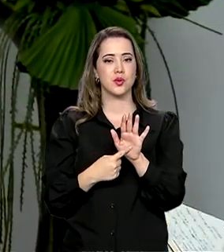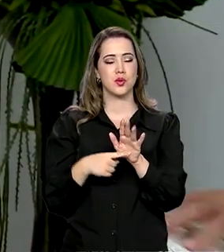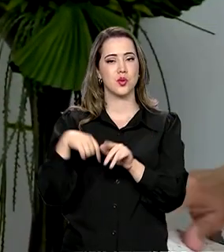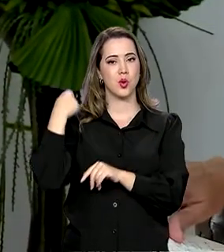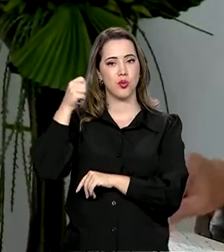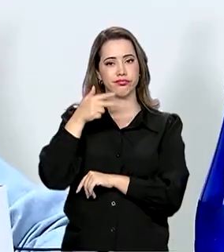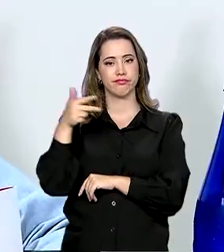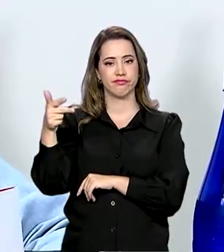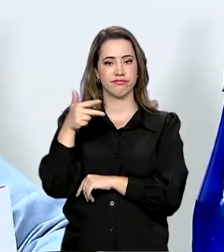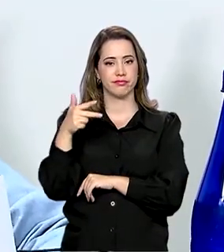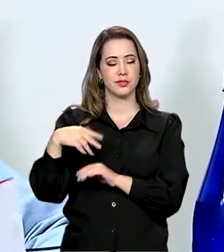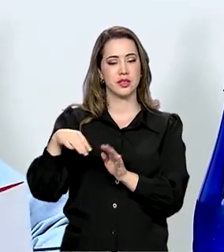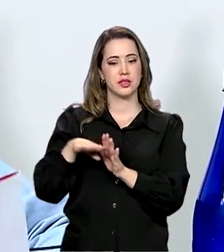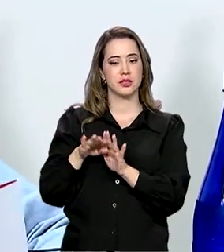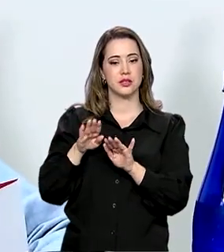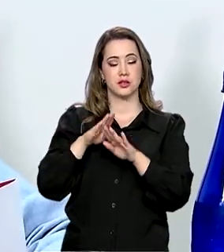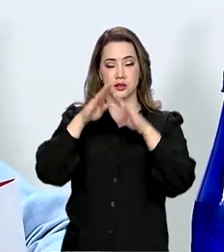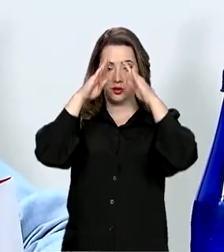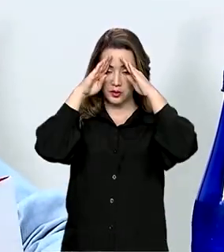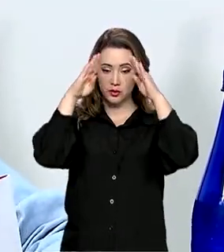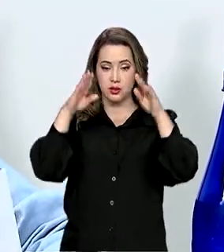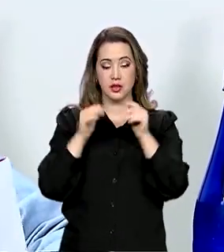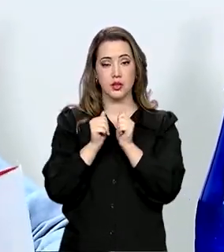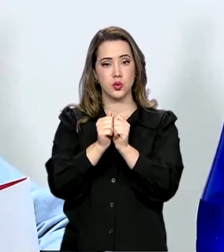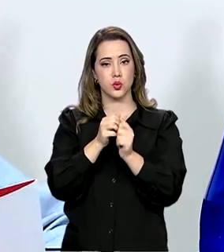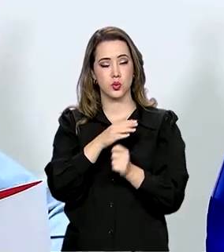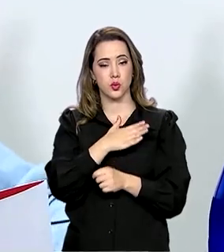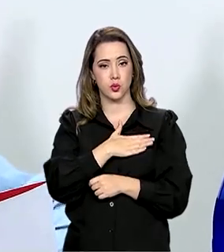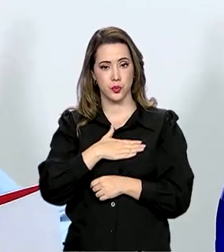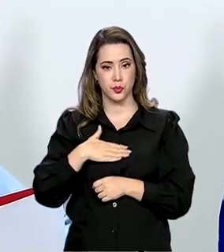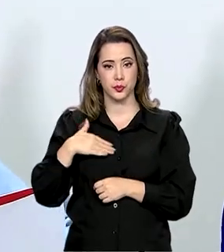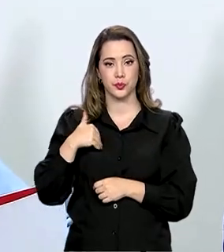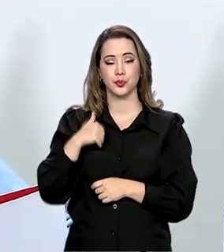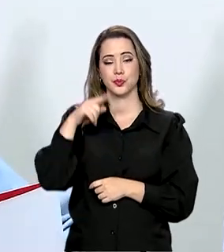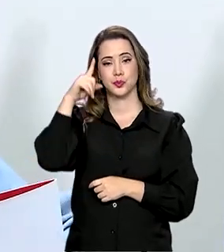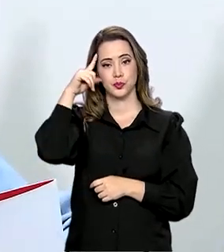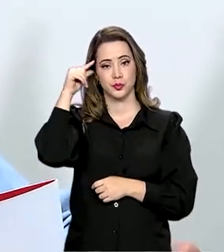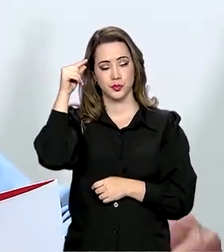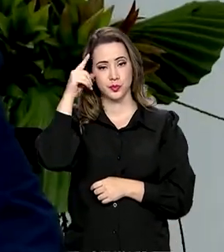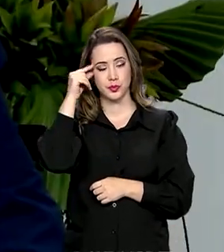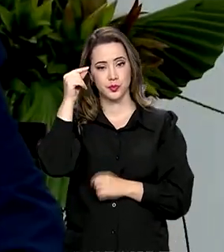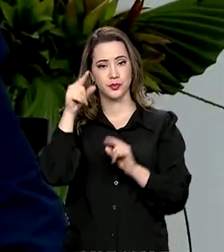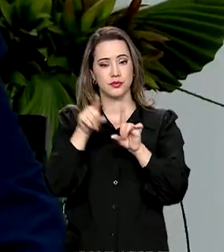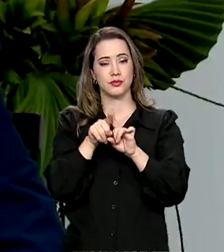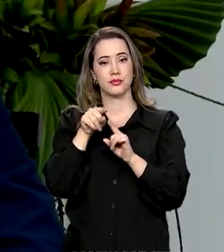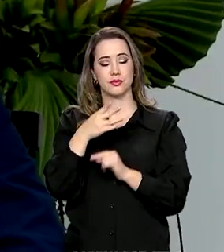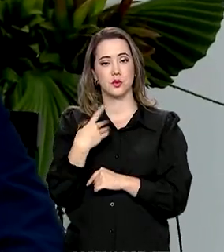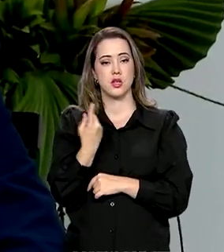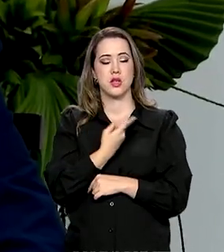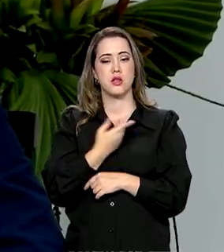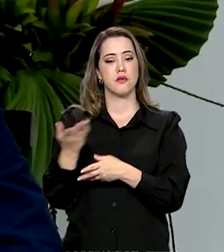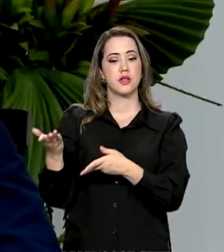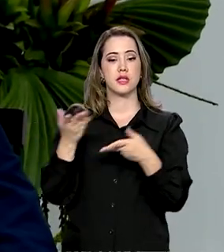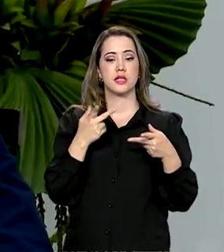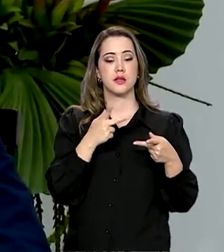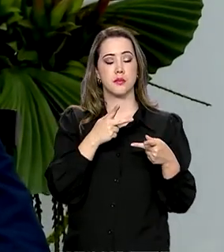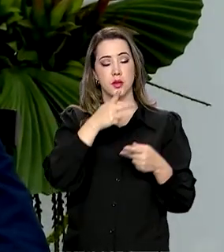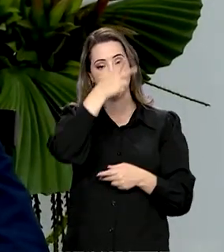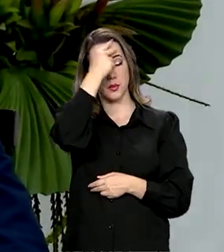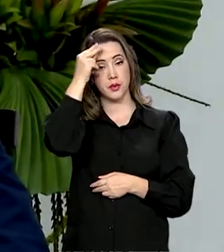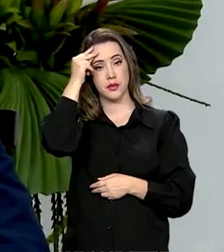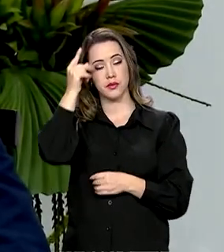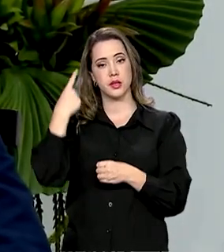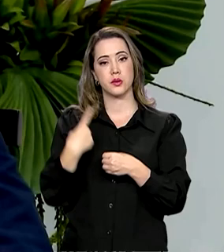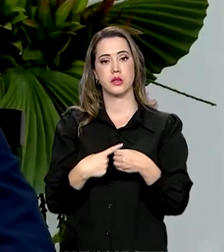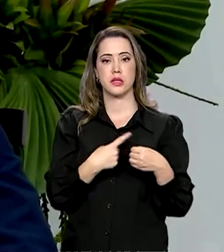acompanhado sempre aí da primeira-dama, Janja da Silva, e foi recebido pelo prefeito da cidade, Edmilson